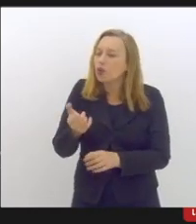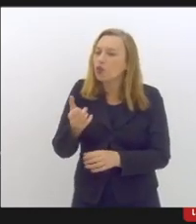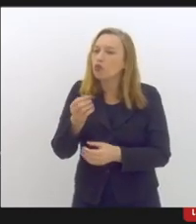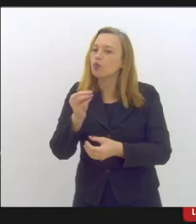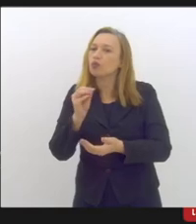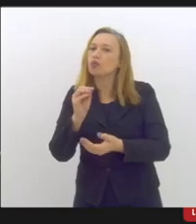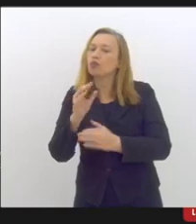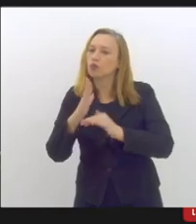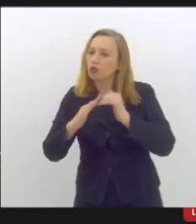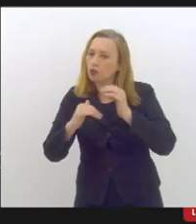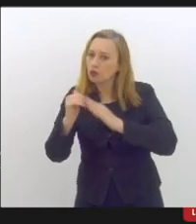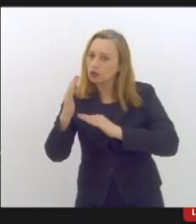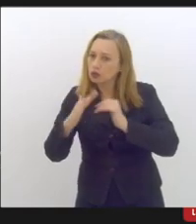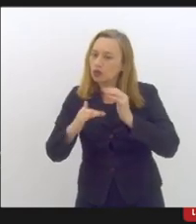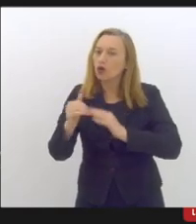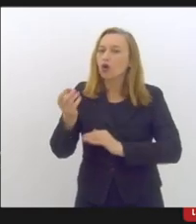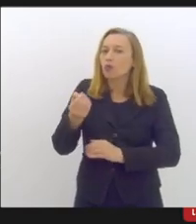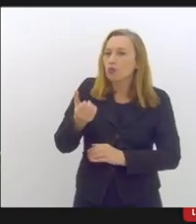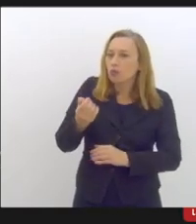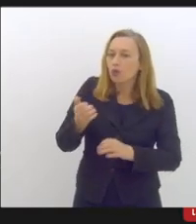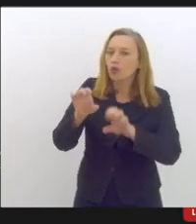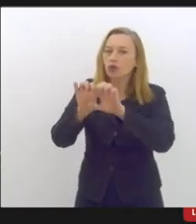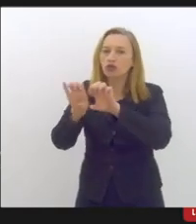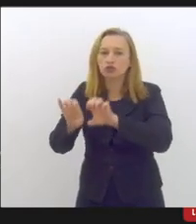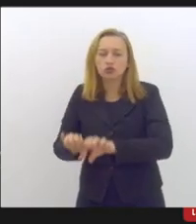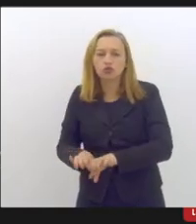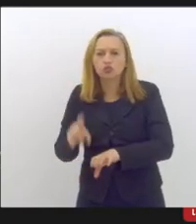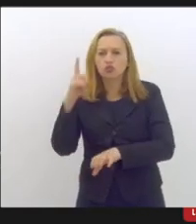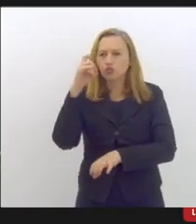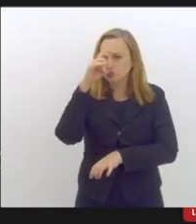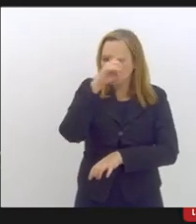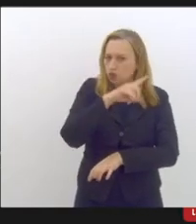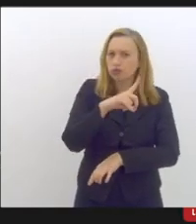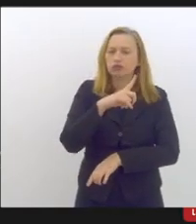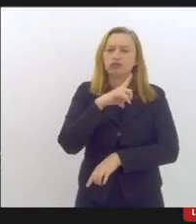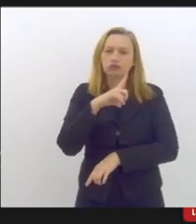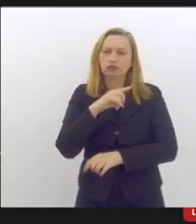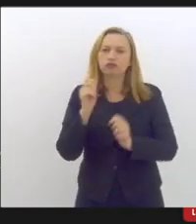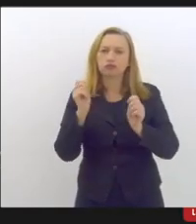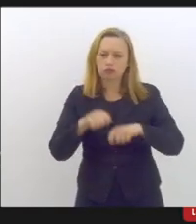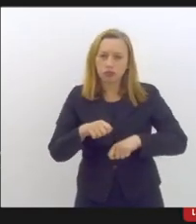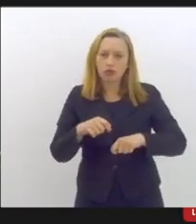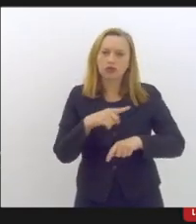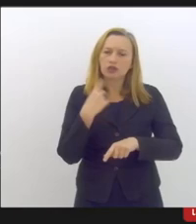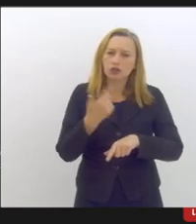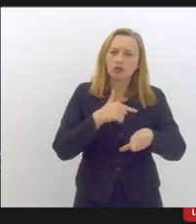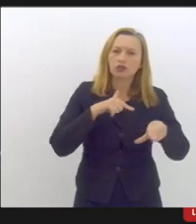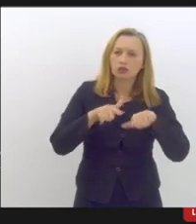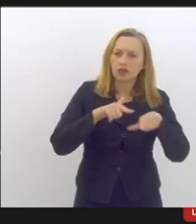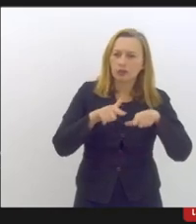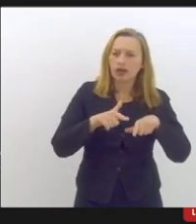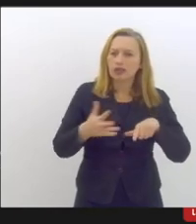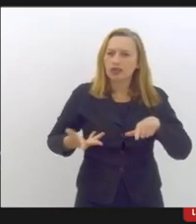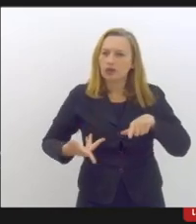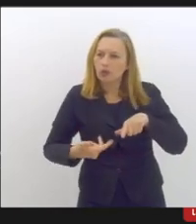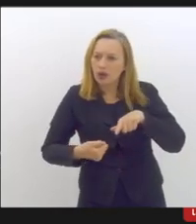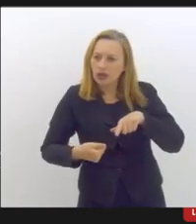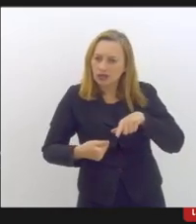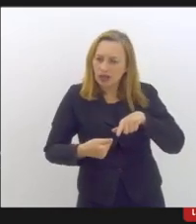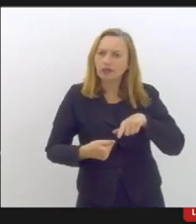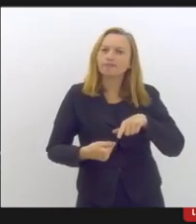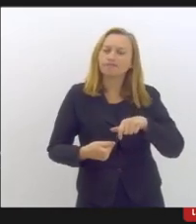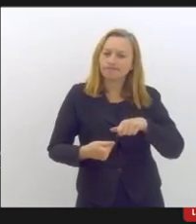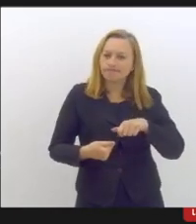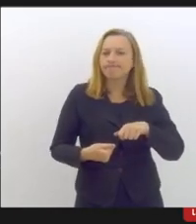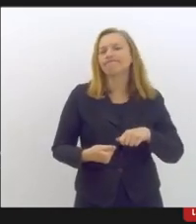com pouca estrutura que dificulta muito que a gente possa fazer o nosso trabalho de forma efetiva da forma